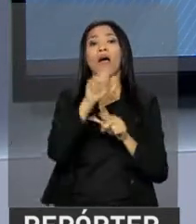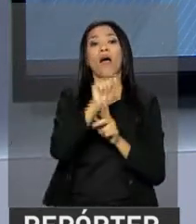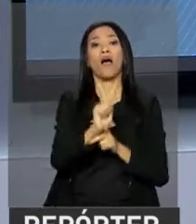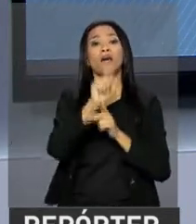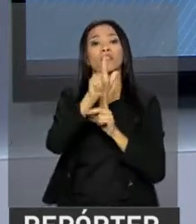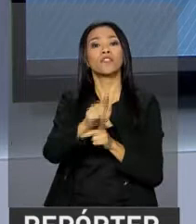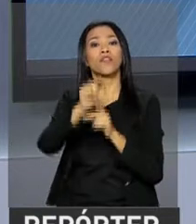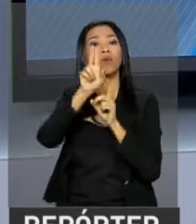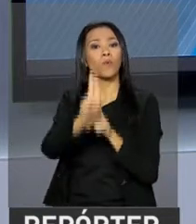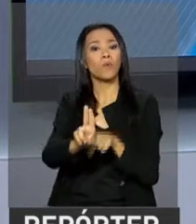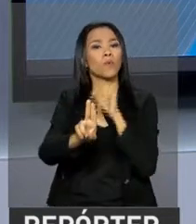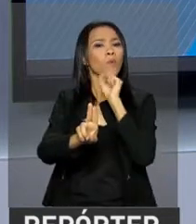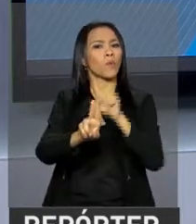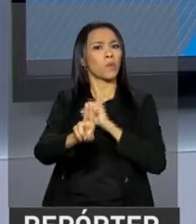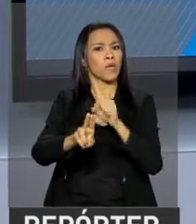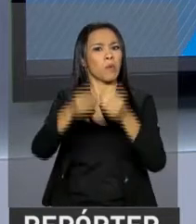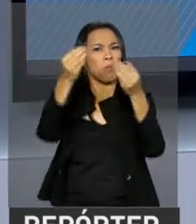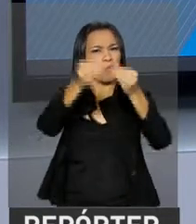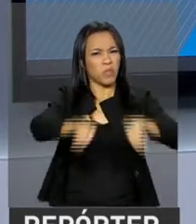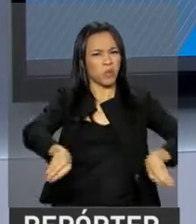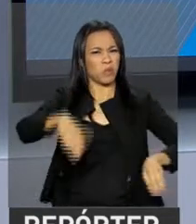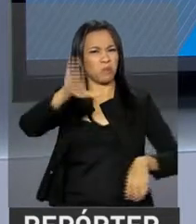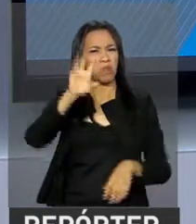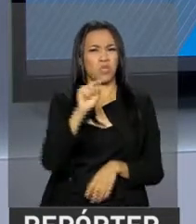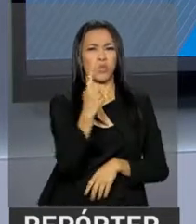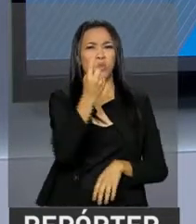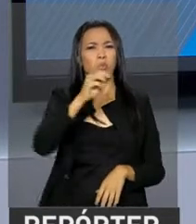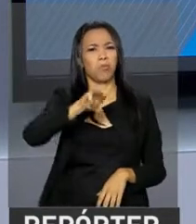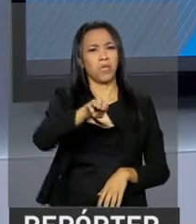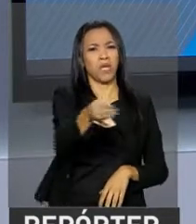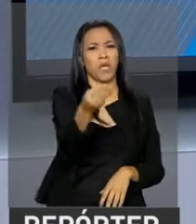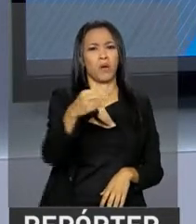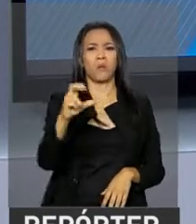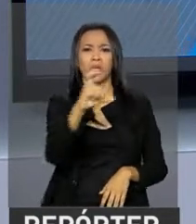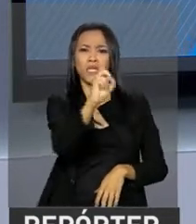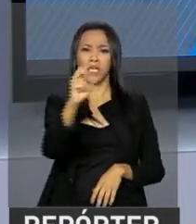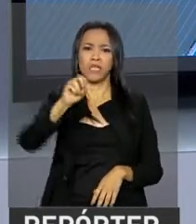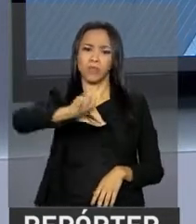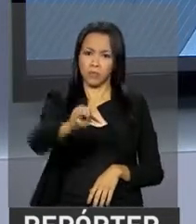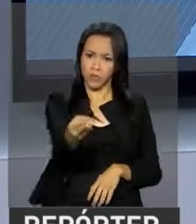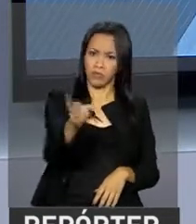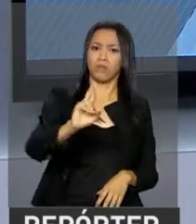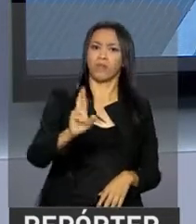da União estima um prejuízo de mais de R 1,5 milhão.